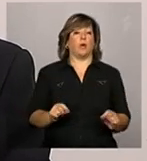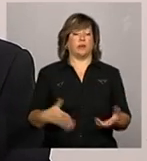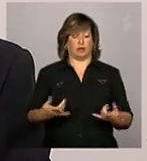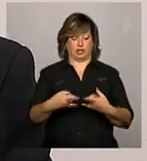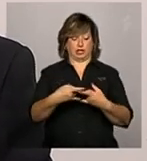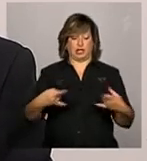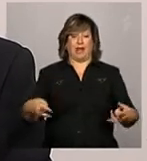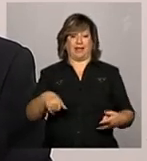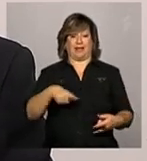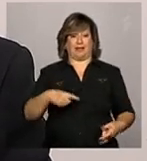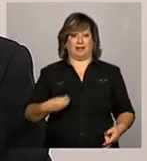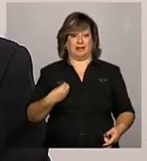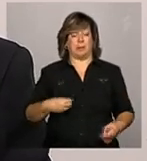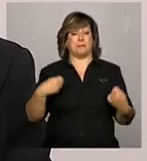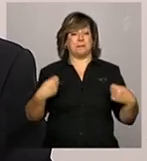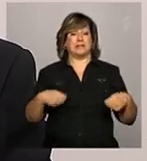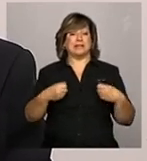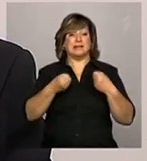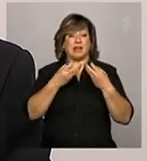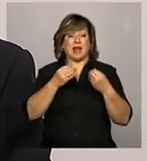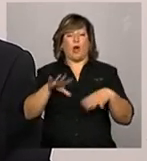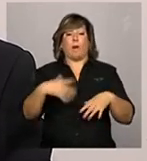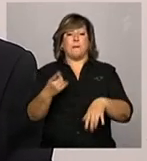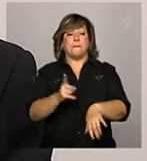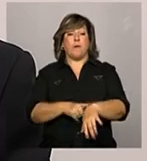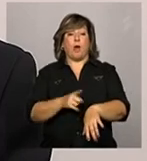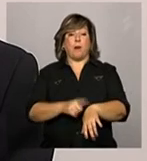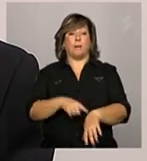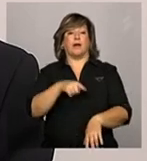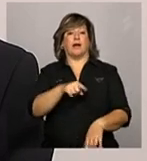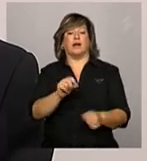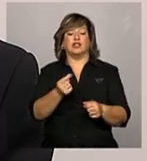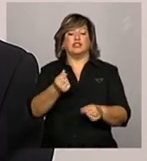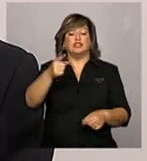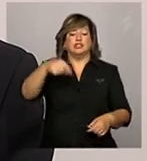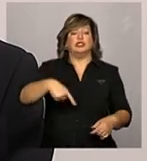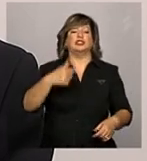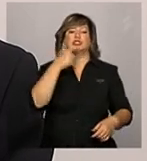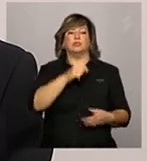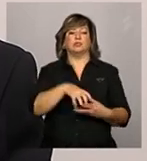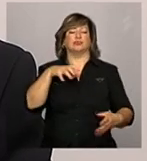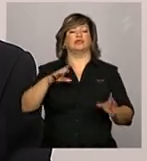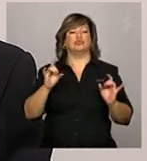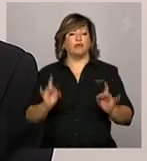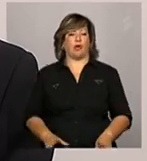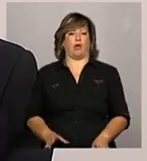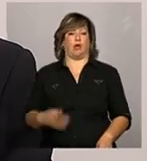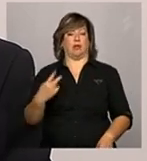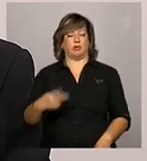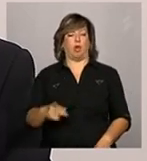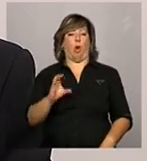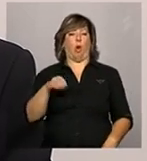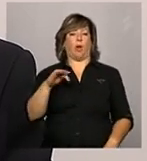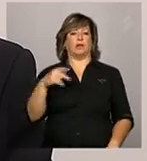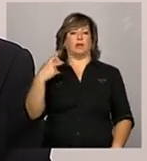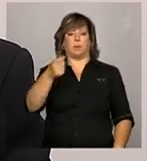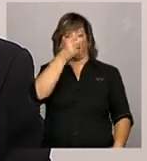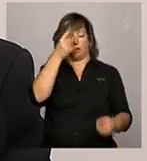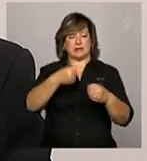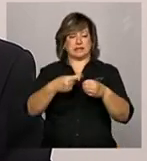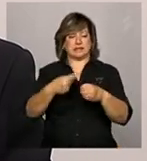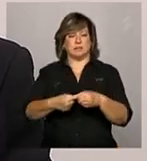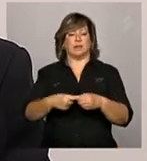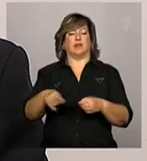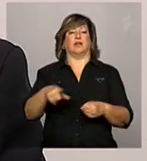declarados no momento em que eles forem debitados da conta bancária do município. Então, eles vão ser